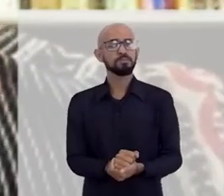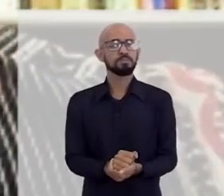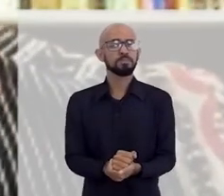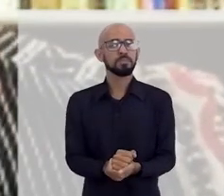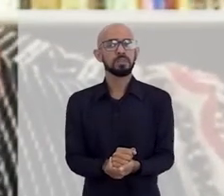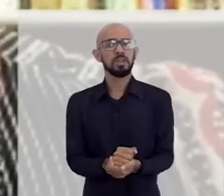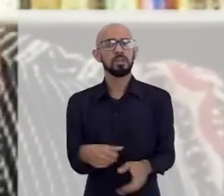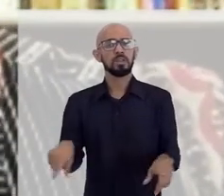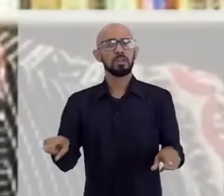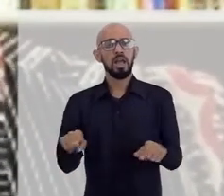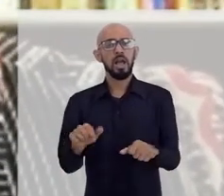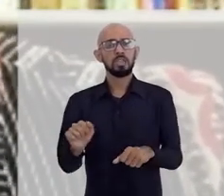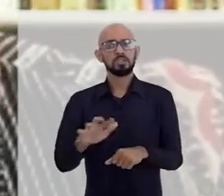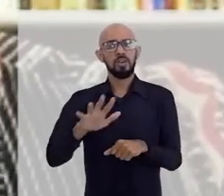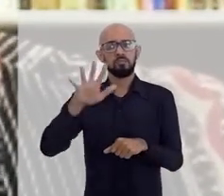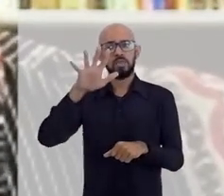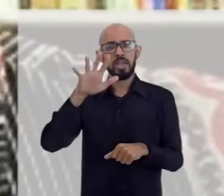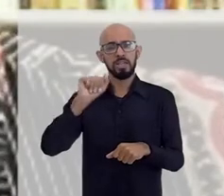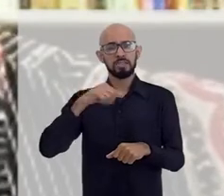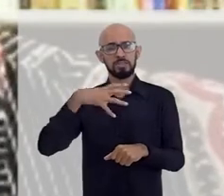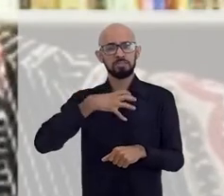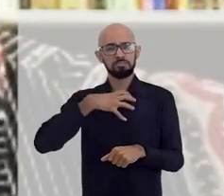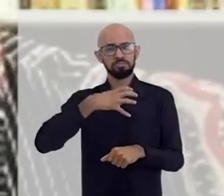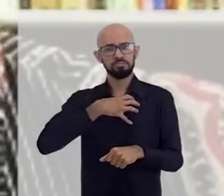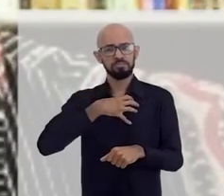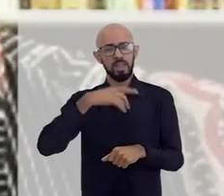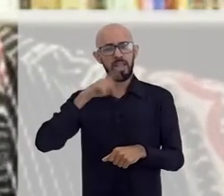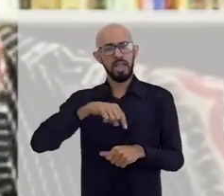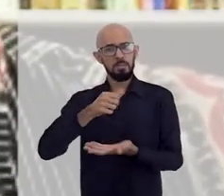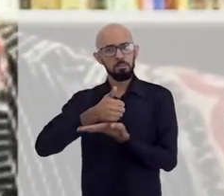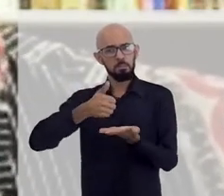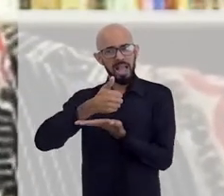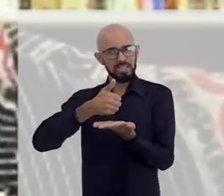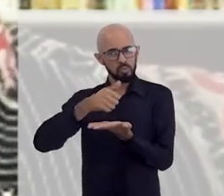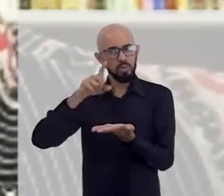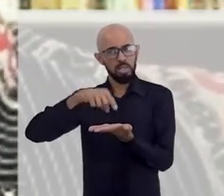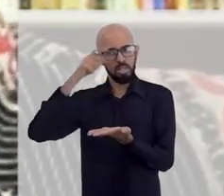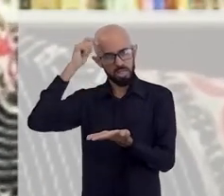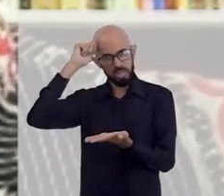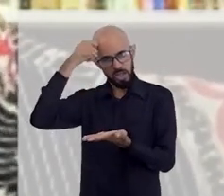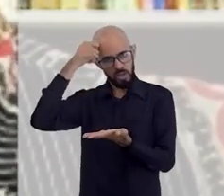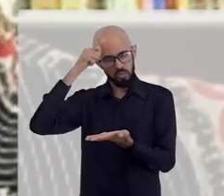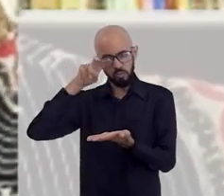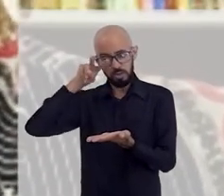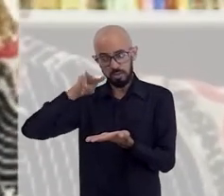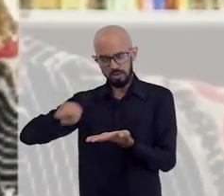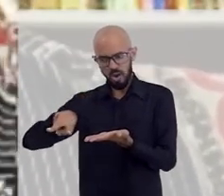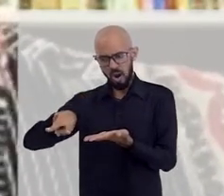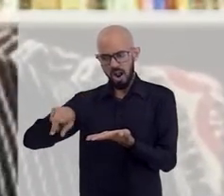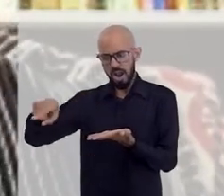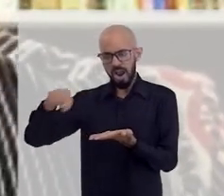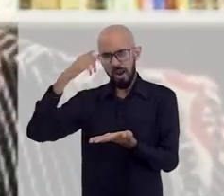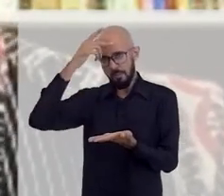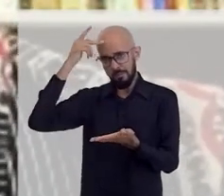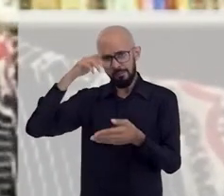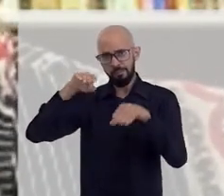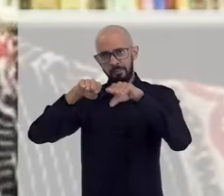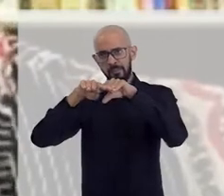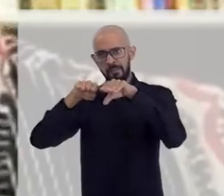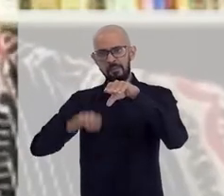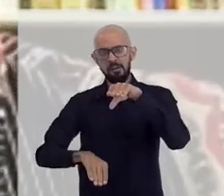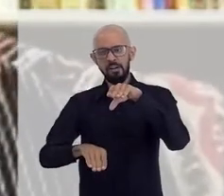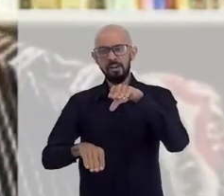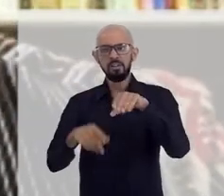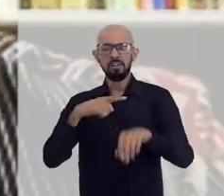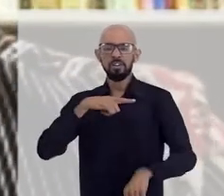As nossas periferias na Bahia são essencialmente negras e isso... Cada pessoa negra é vista como alguém inferior, como alguém que